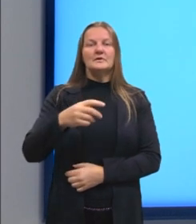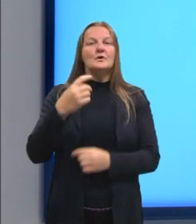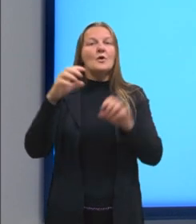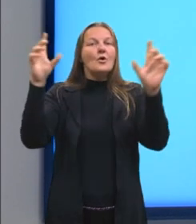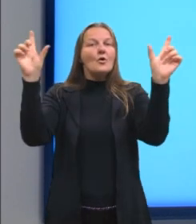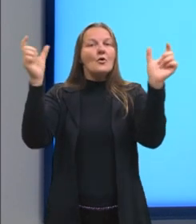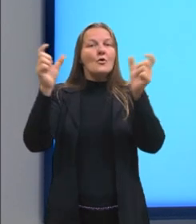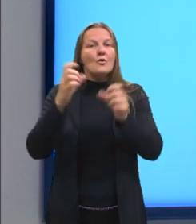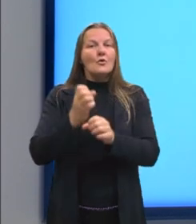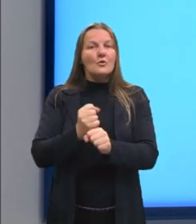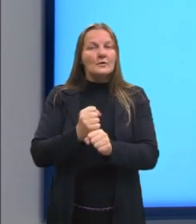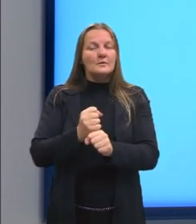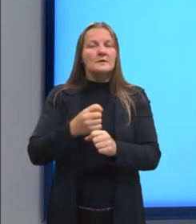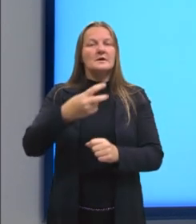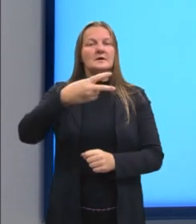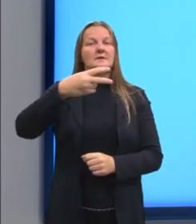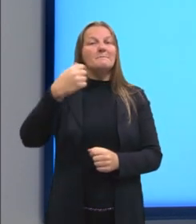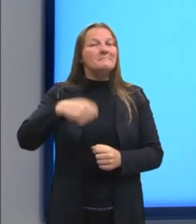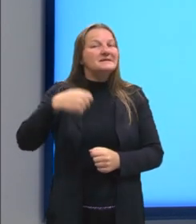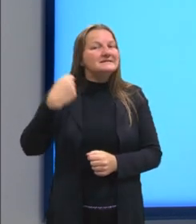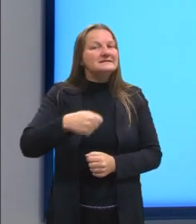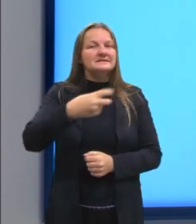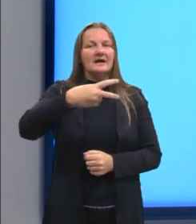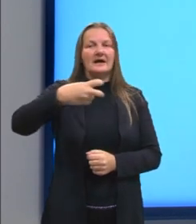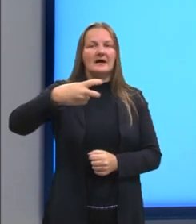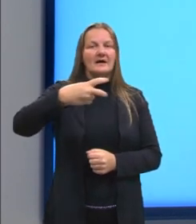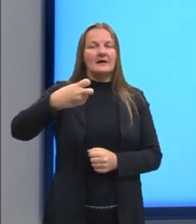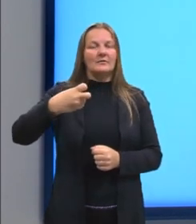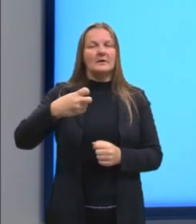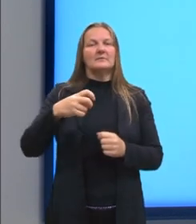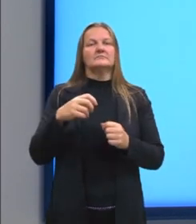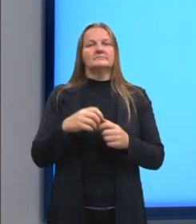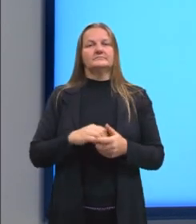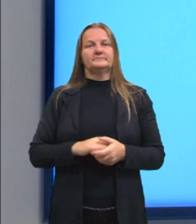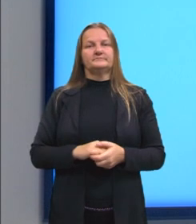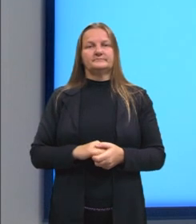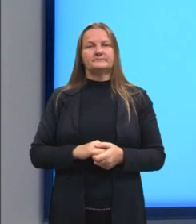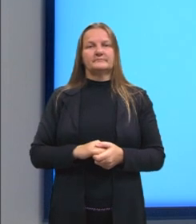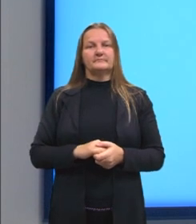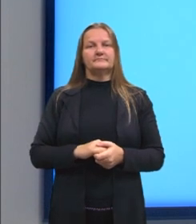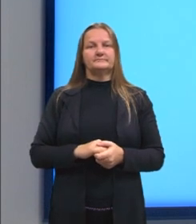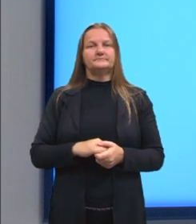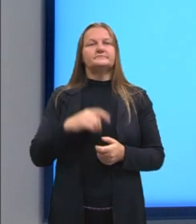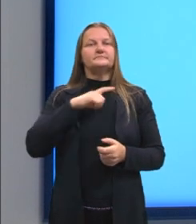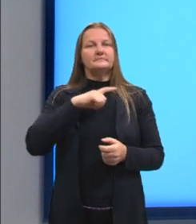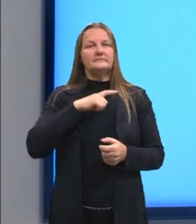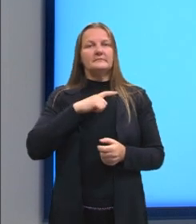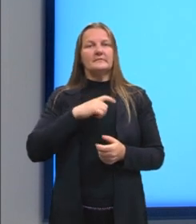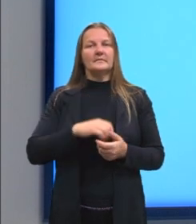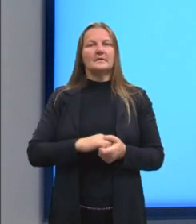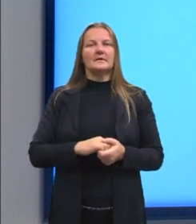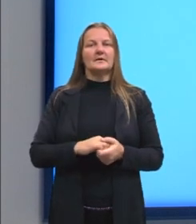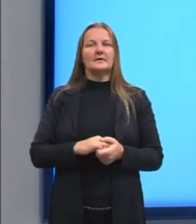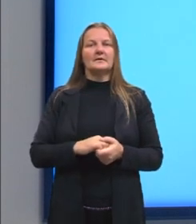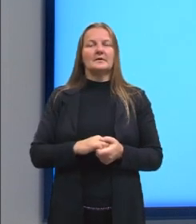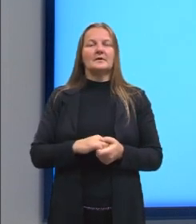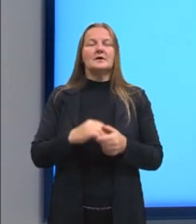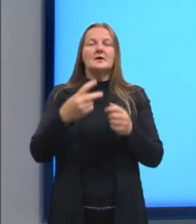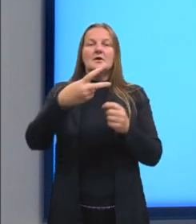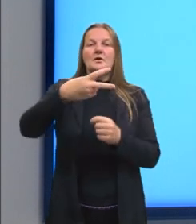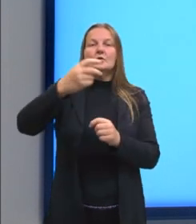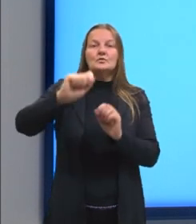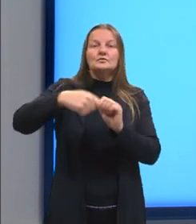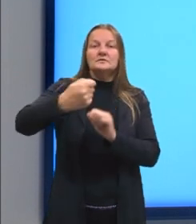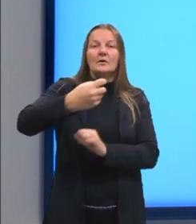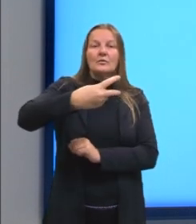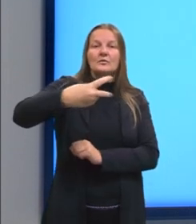expressão e a equação, a diferença entre elas, é principalmente a igualdade. Aqui